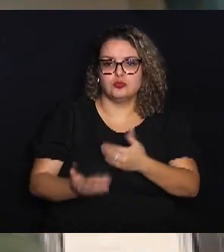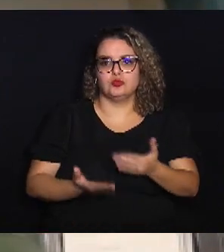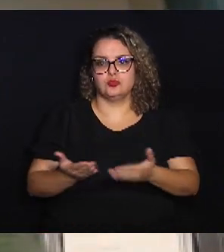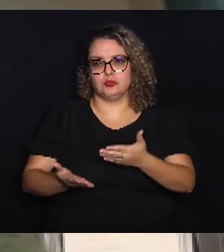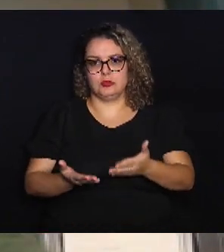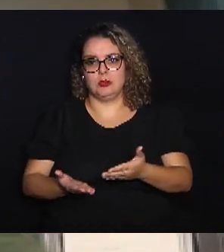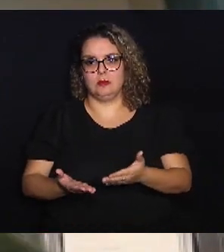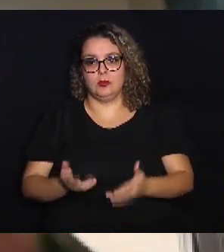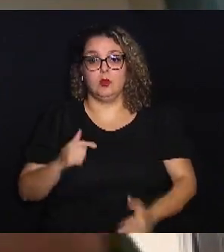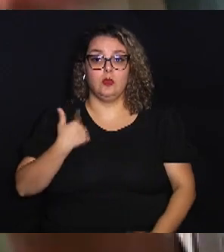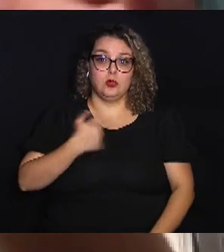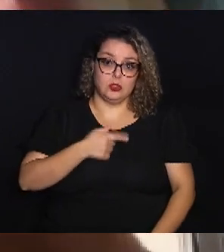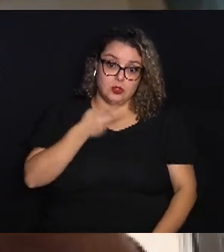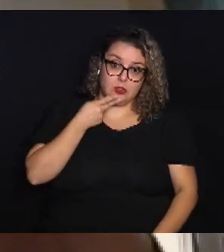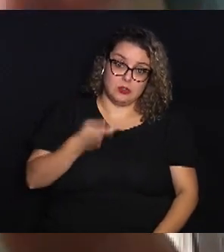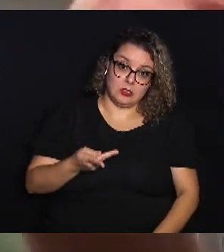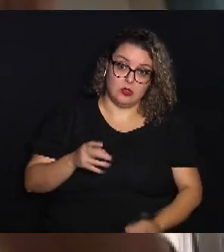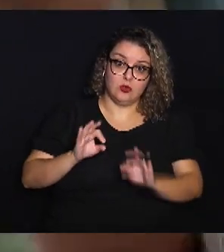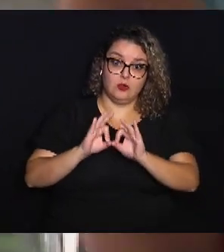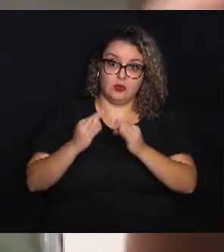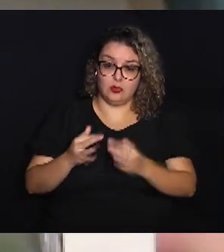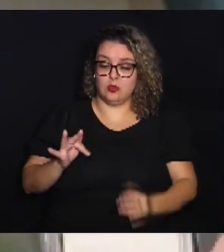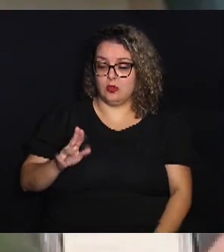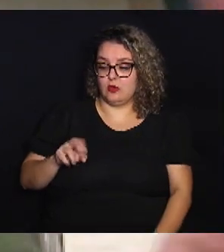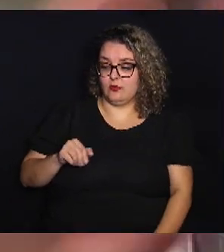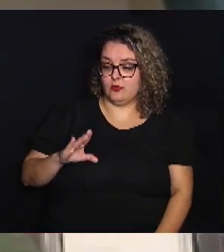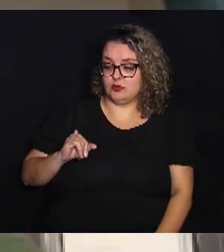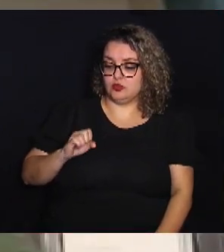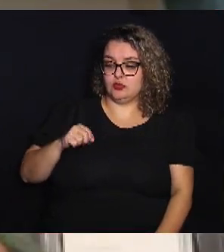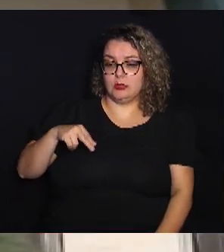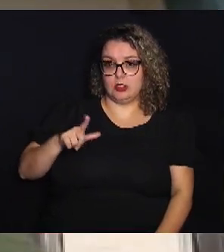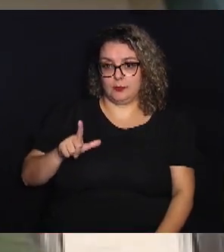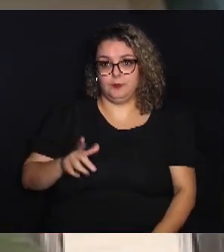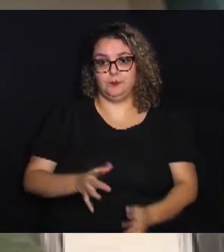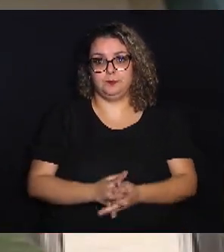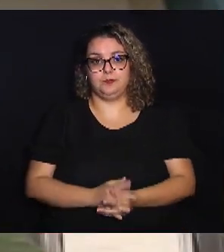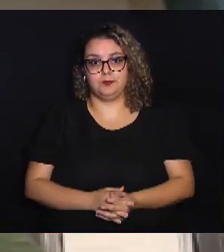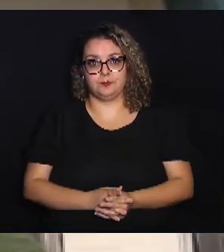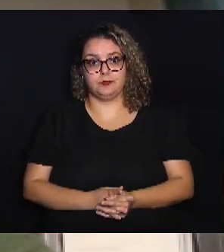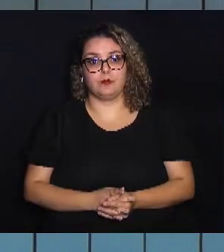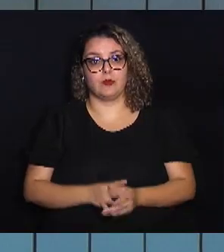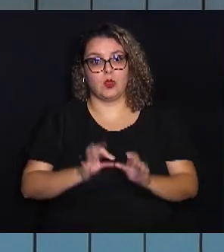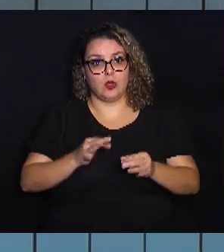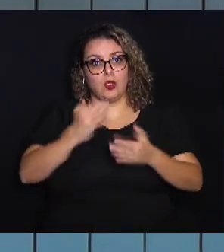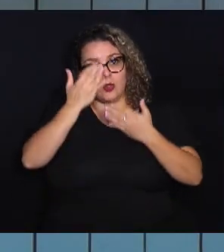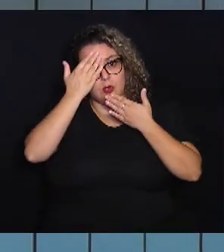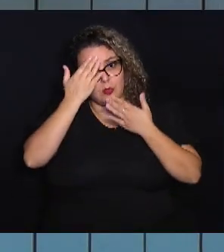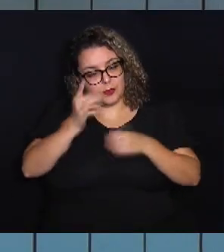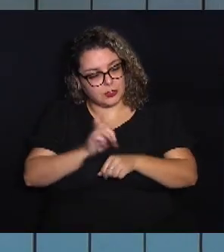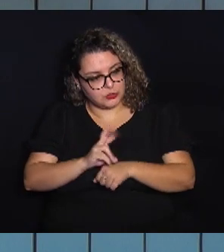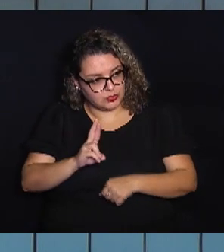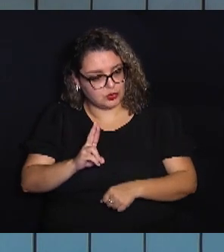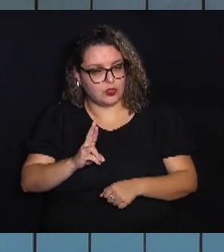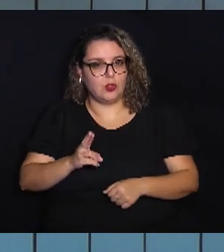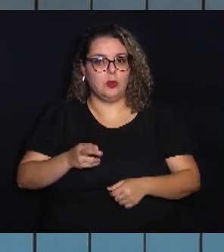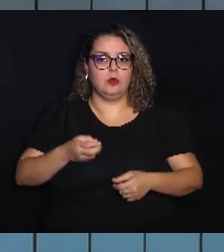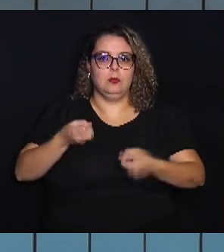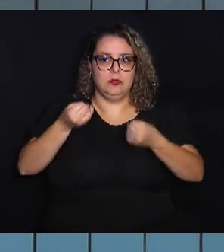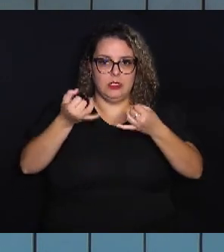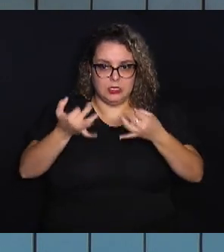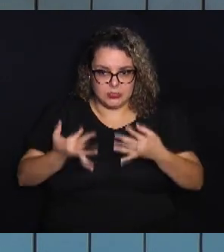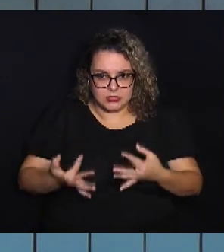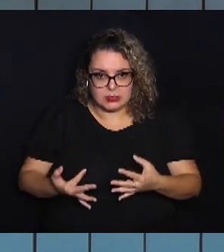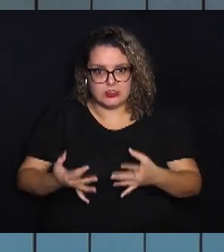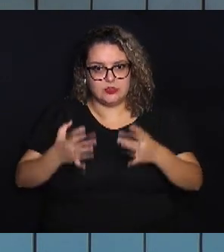do tratamento, o que a gente chama de famílias funcionais. Com certeza. Muito obrigada, doutora, pelos